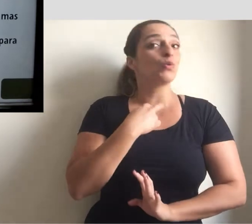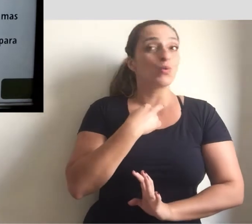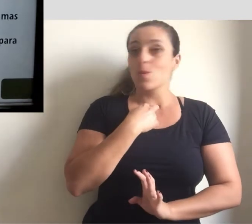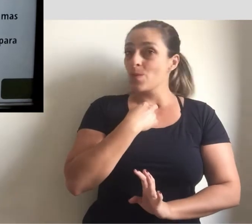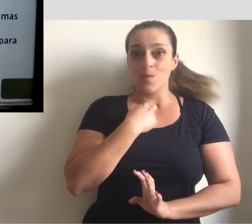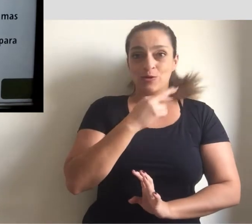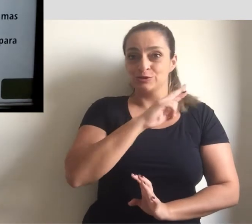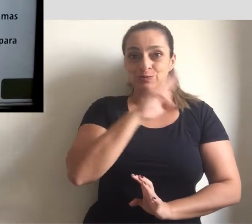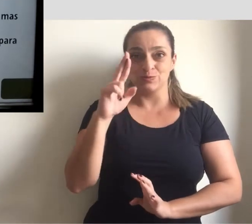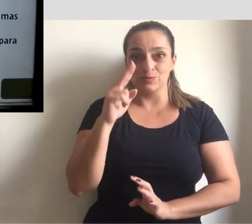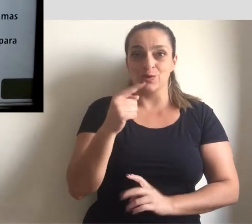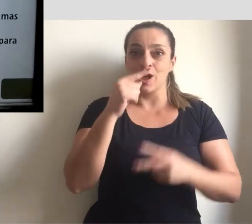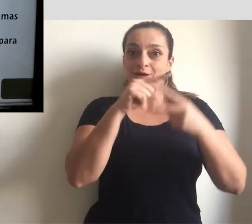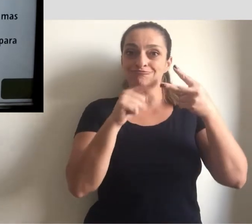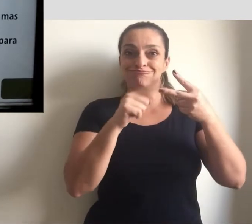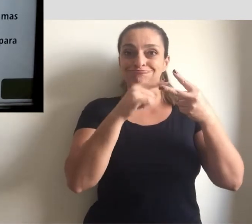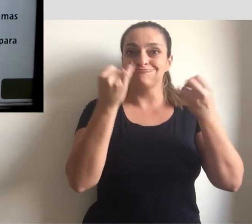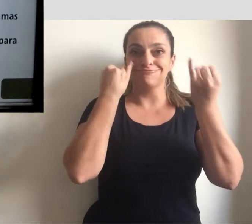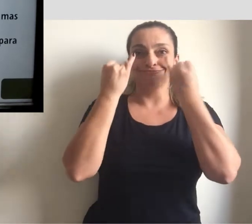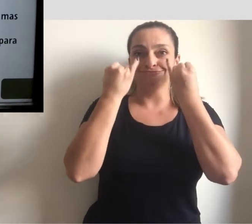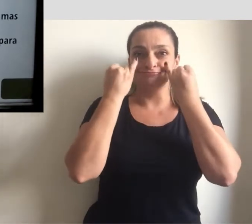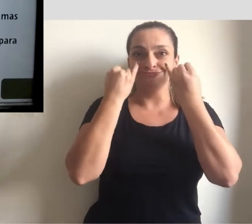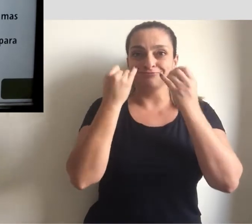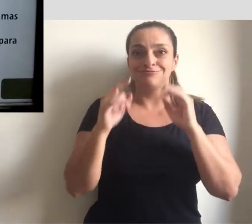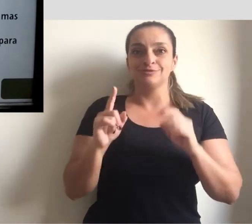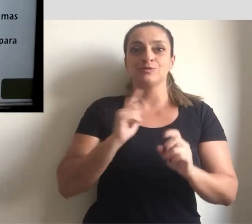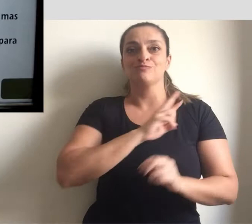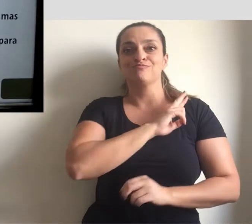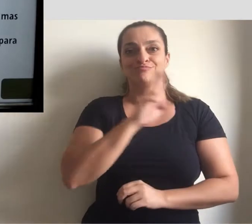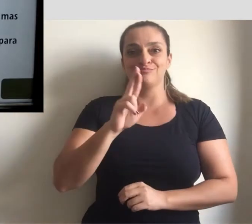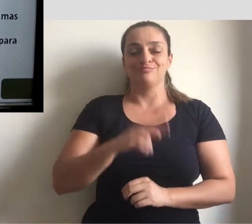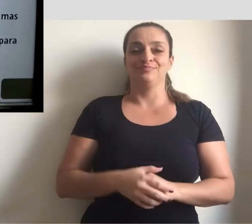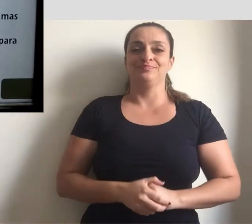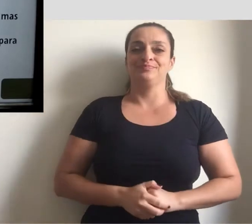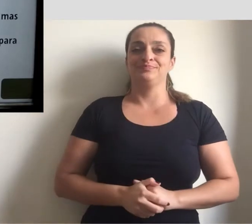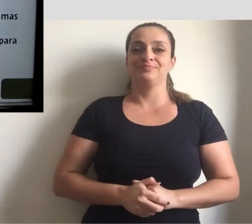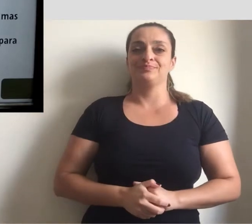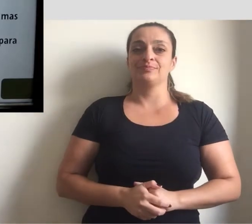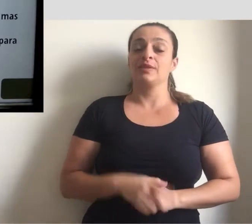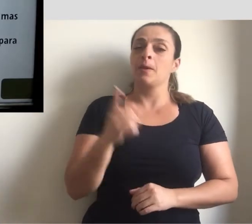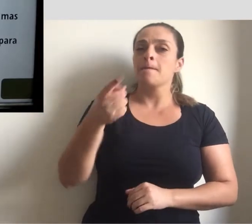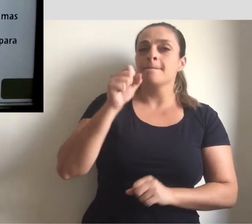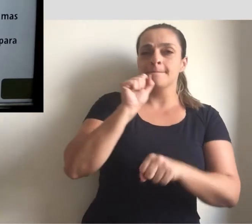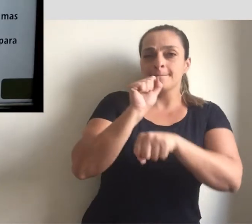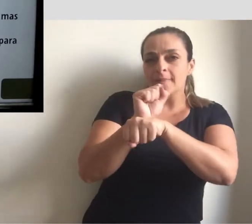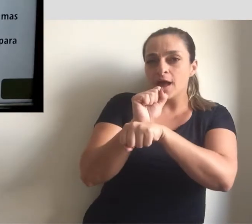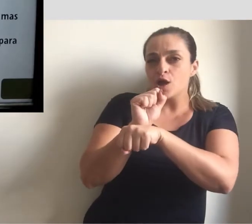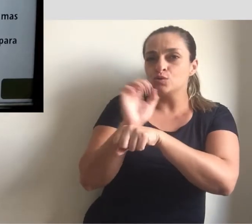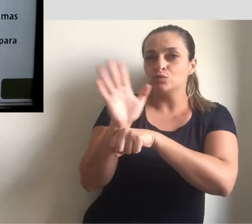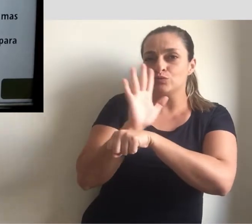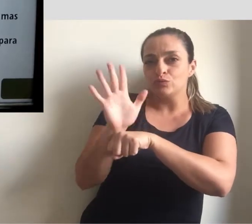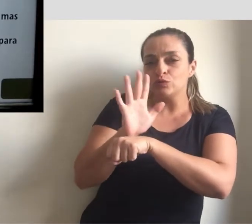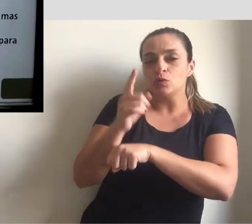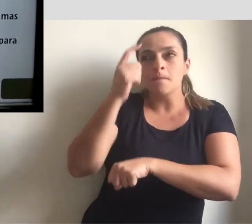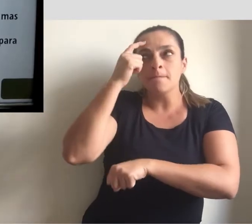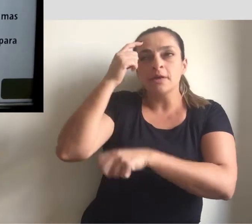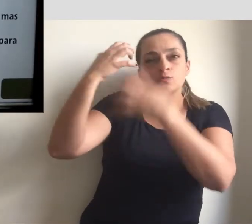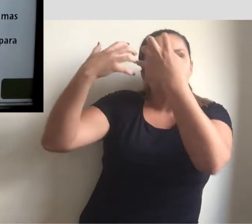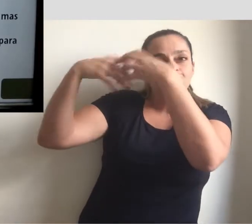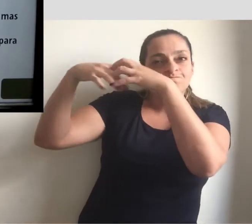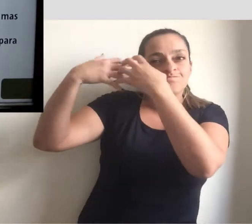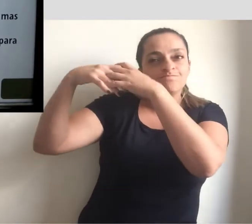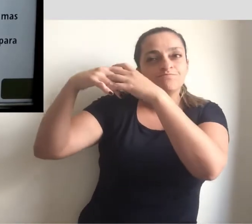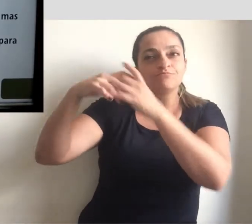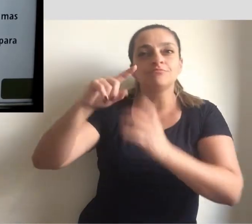respondida só com as duas informações fornecidas. Sugiro que você pause o vídeo, tente solucionar essa